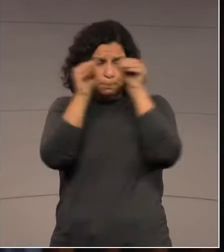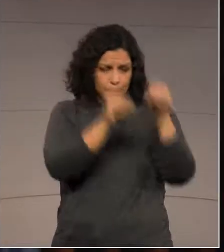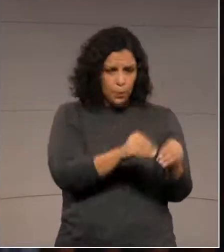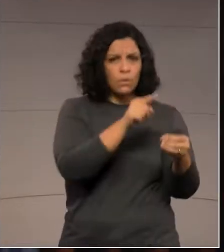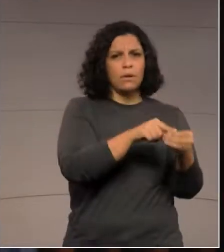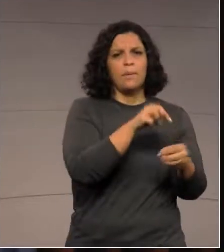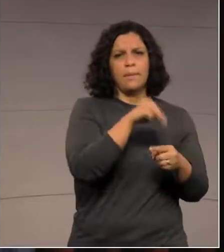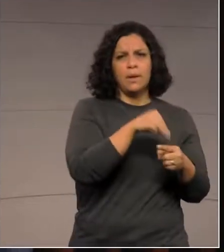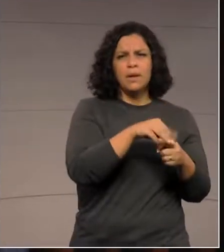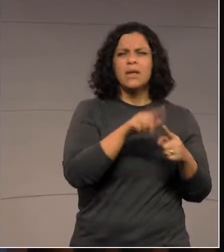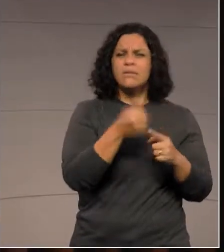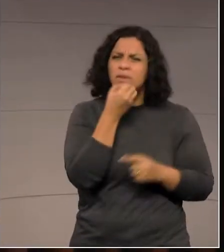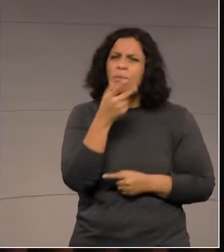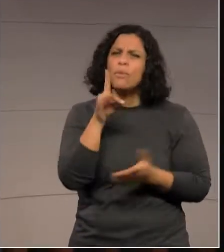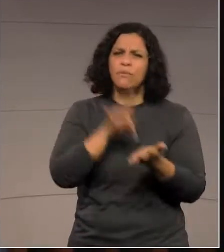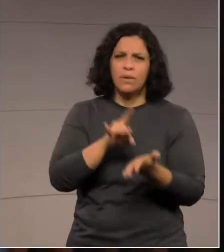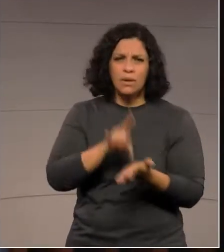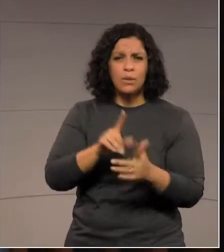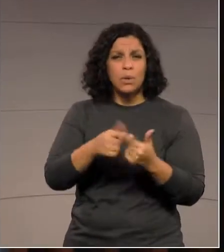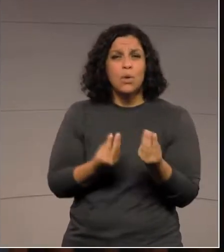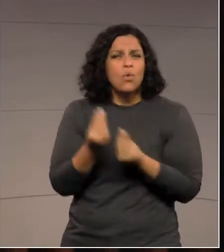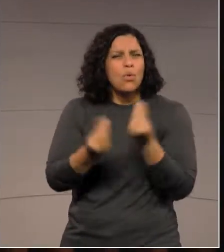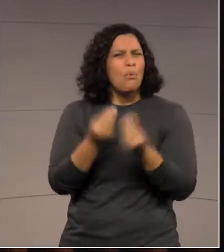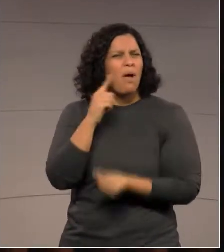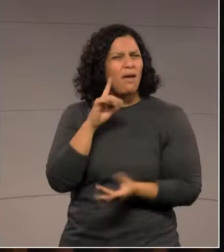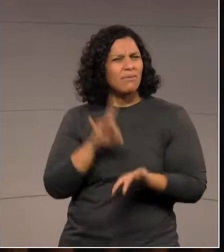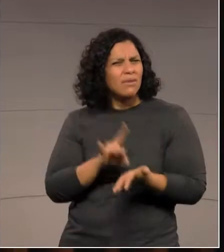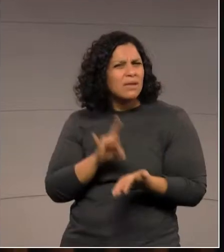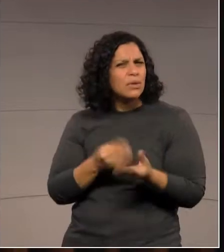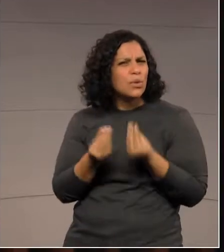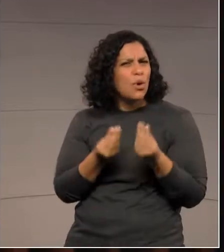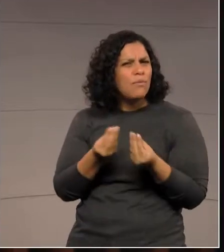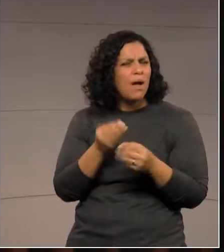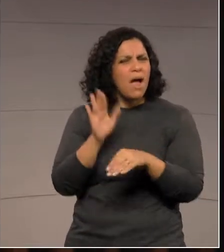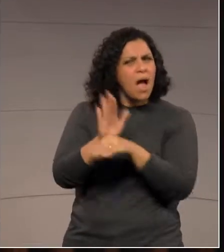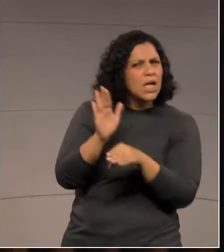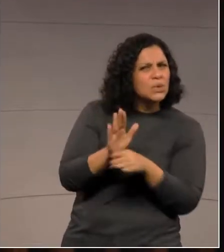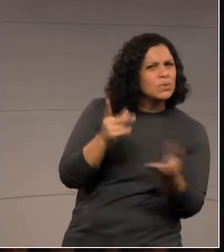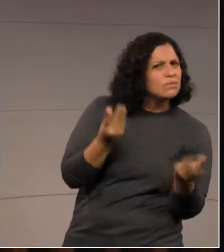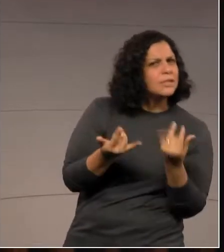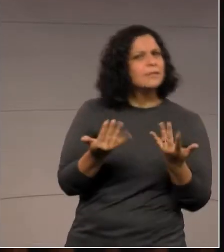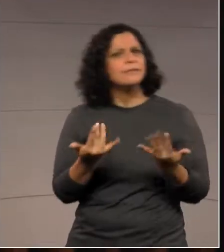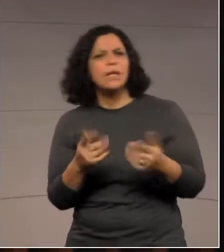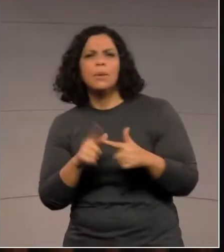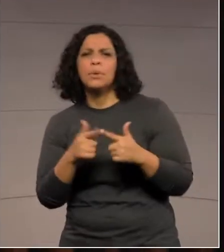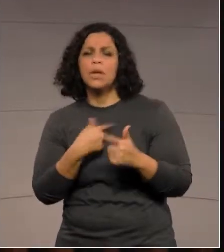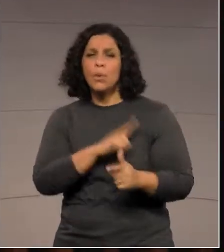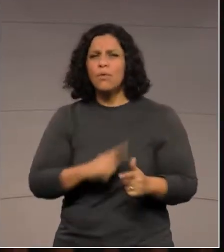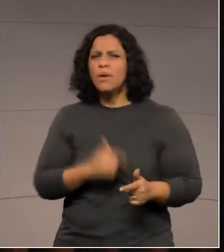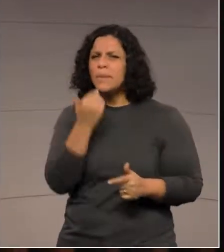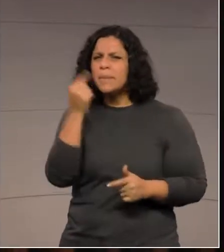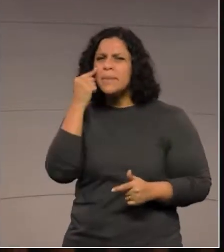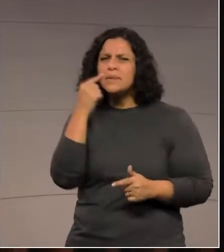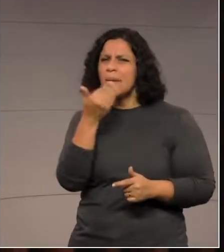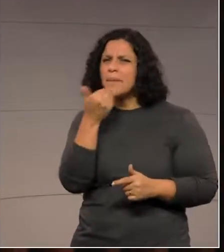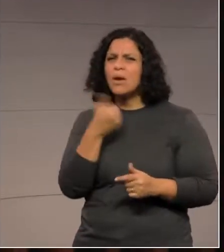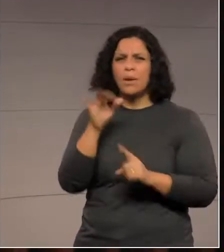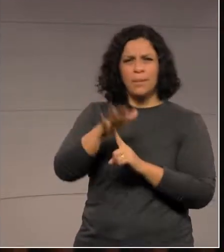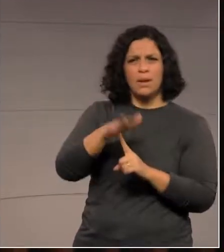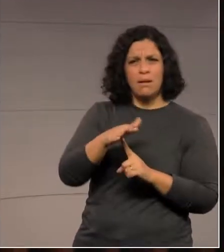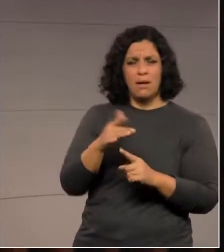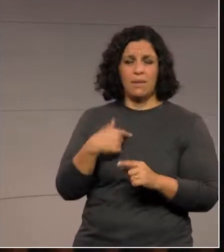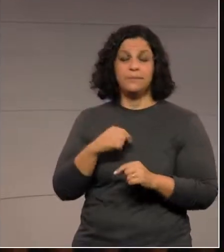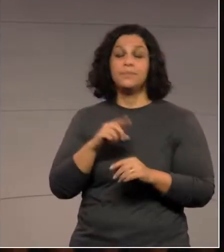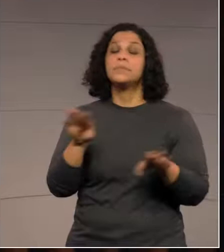trazer algum benefício. Eu quero compreender quais são esses benefícios que, em tese, o governo sugere que o Paraná venha a ter.